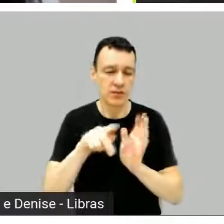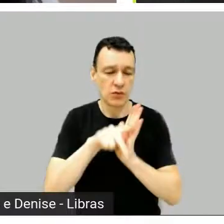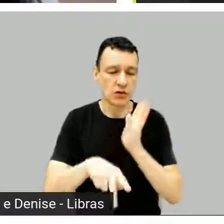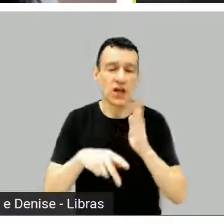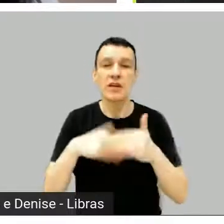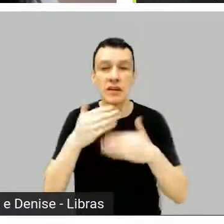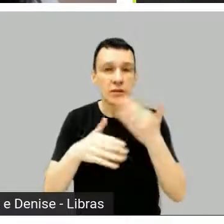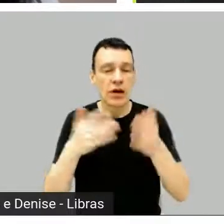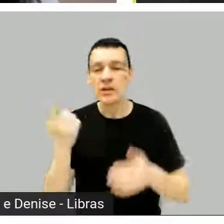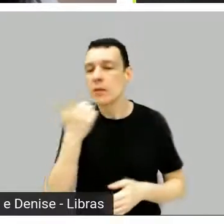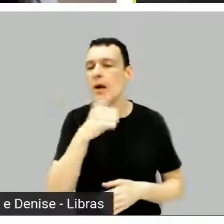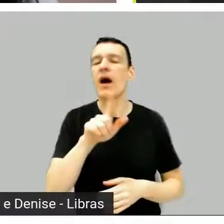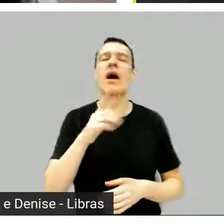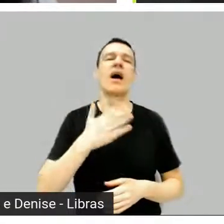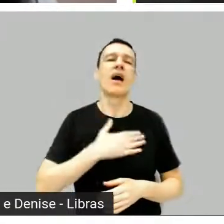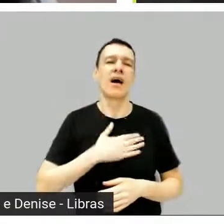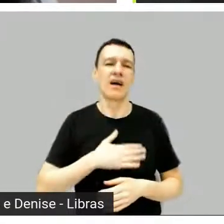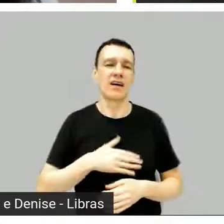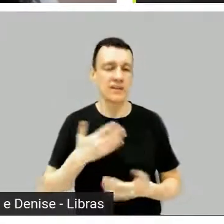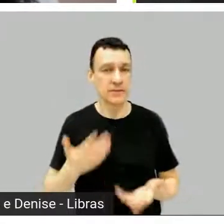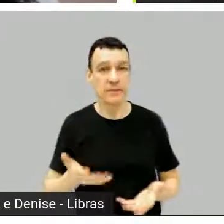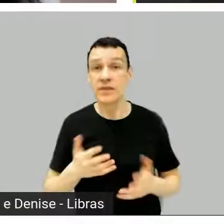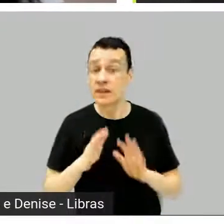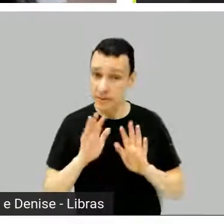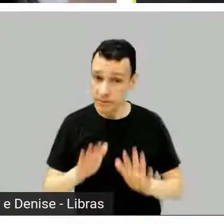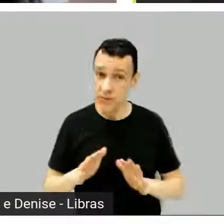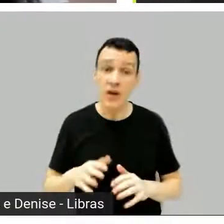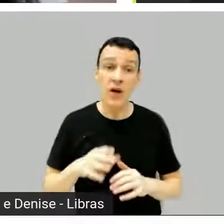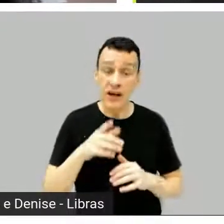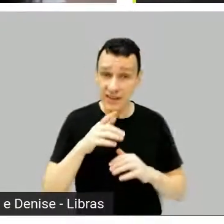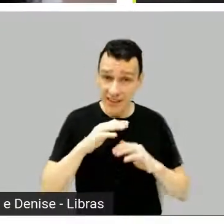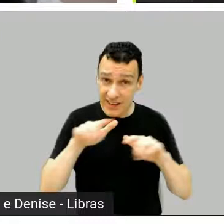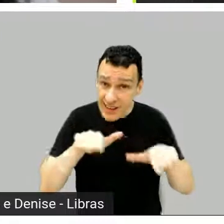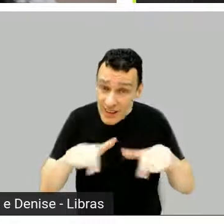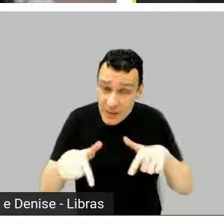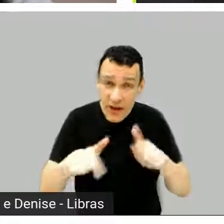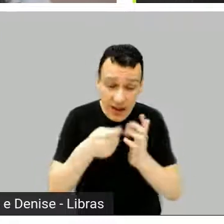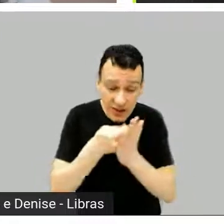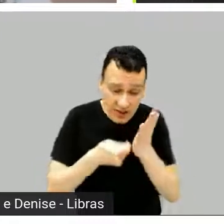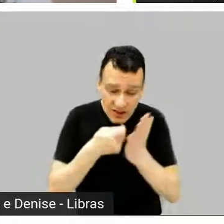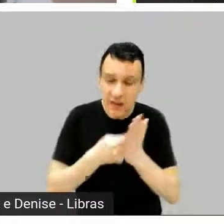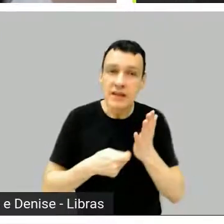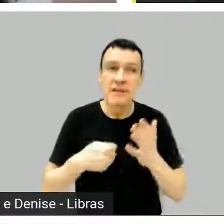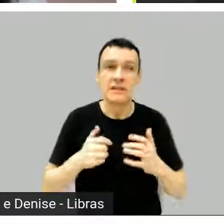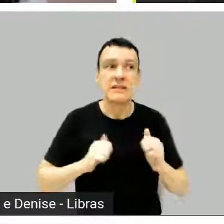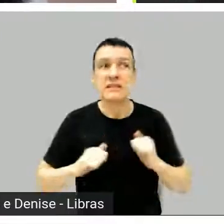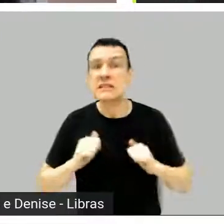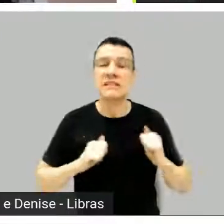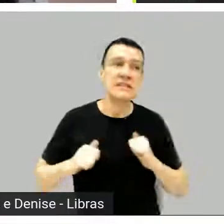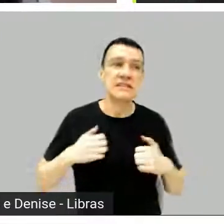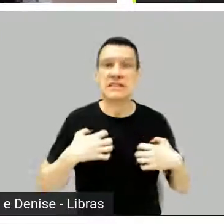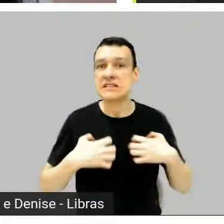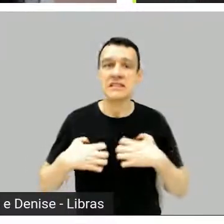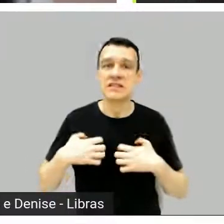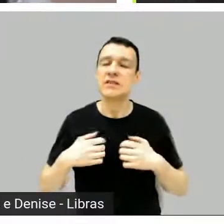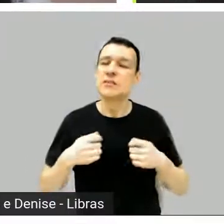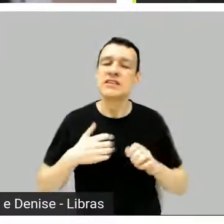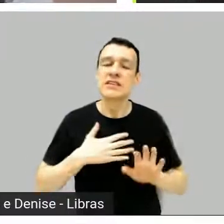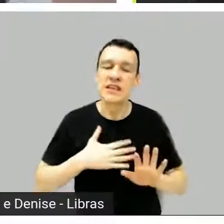Essa profissão é para quem consegue controlar a ansiedade, porque... E saber onde focar, né?